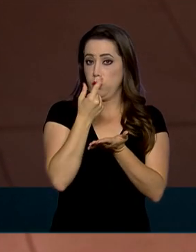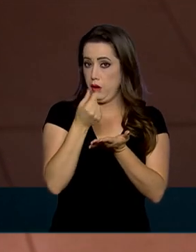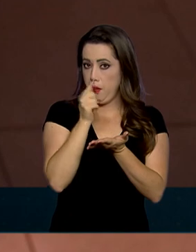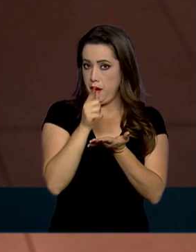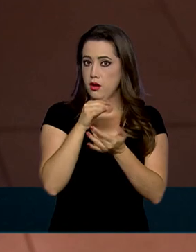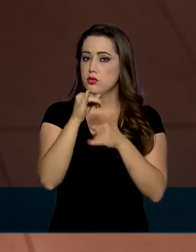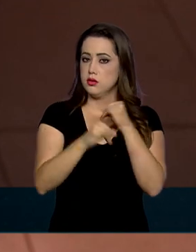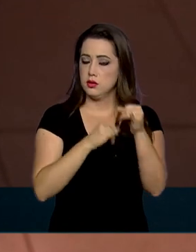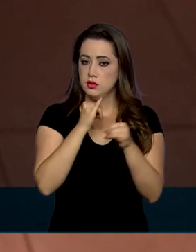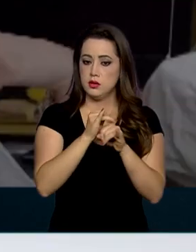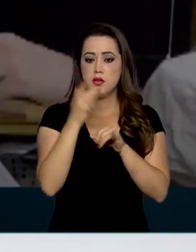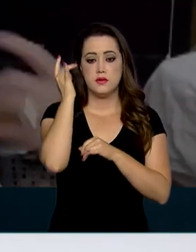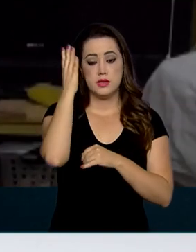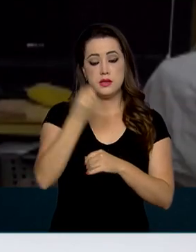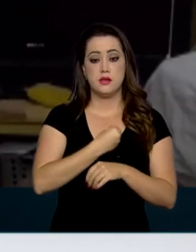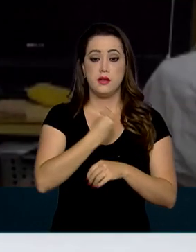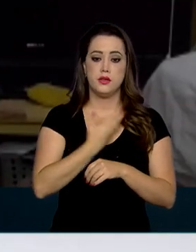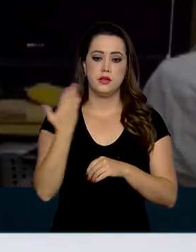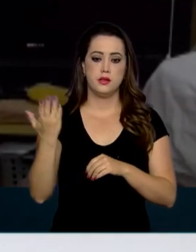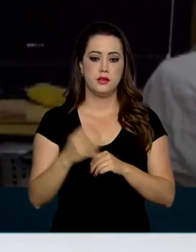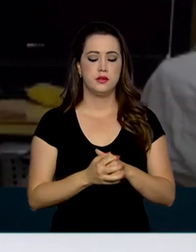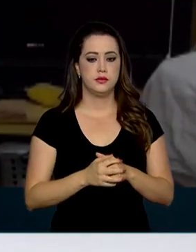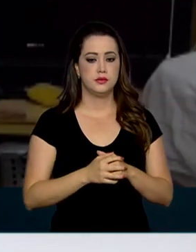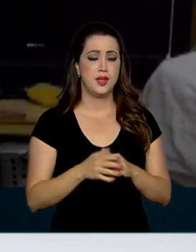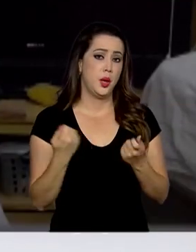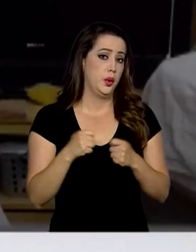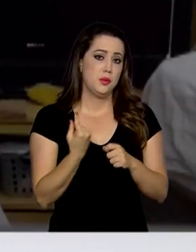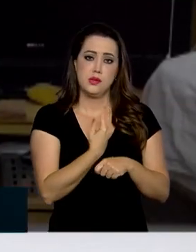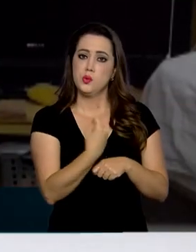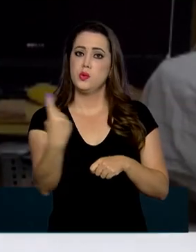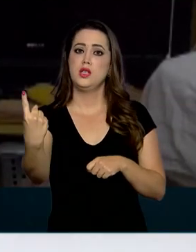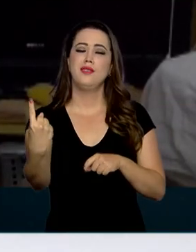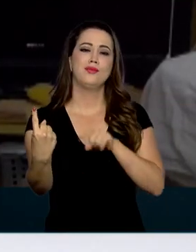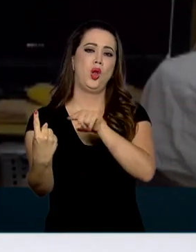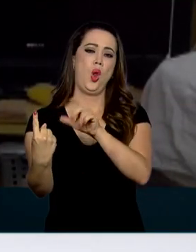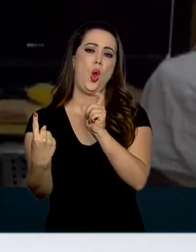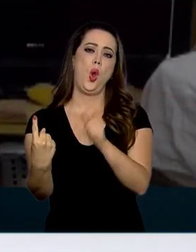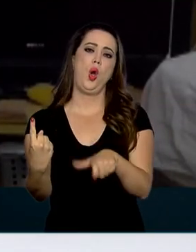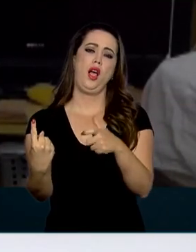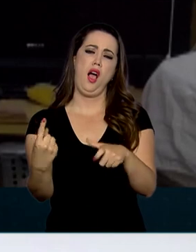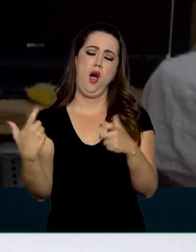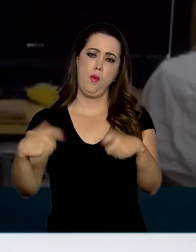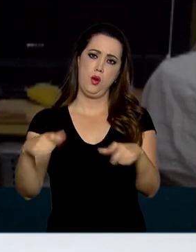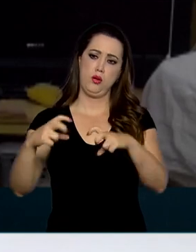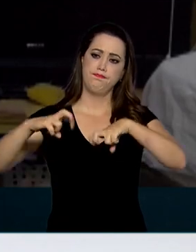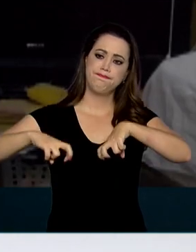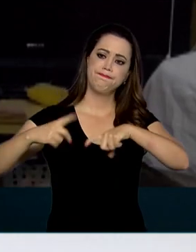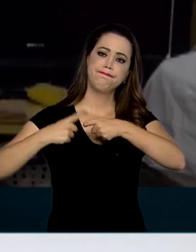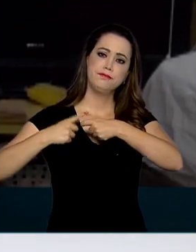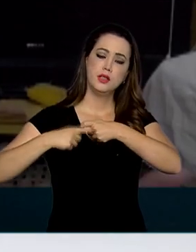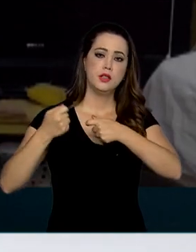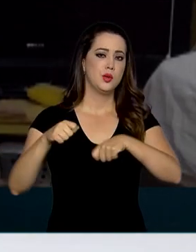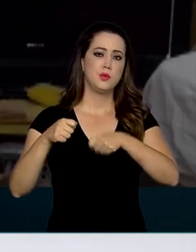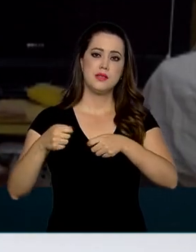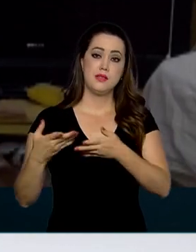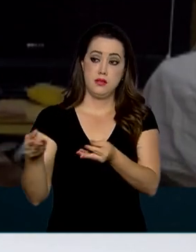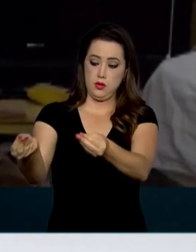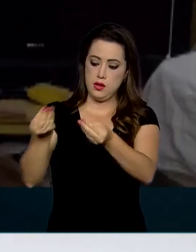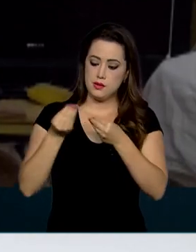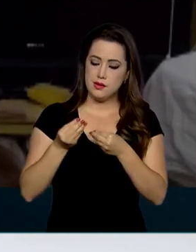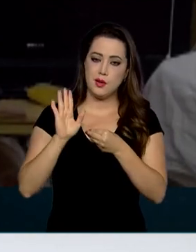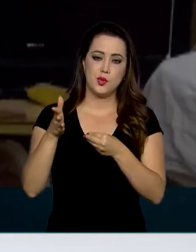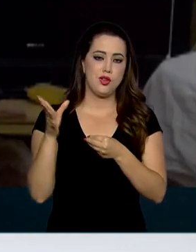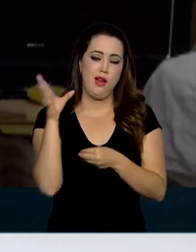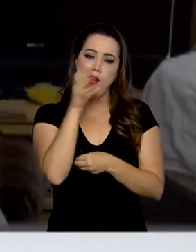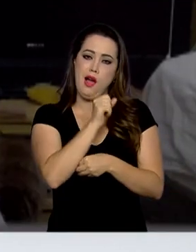vida dessa paciente. Eu não tenho que me deslocar até a clínica para pegar a receita e aí eu recebo a receita, levo na farmácia